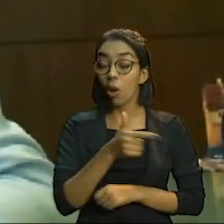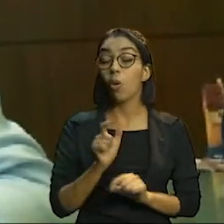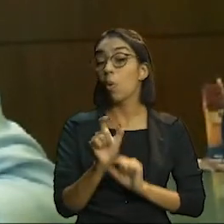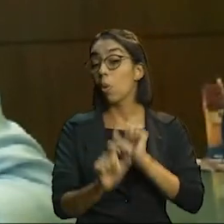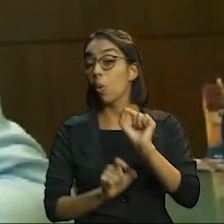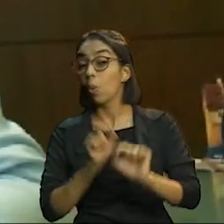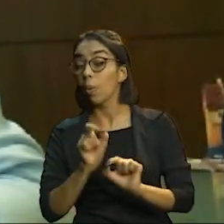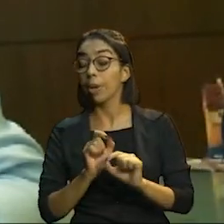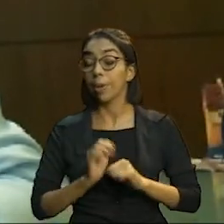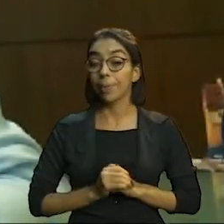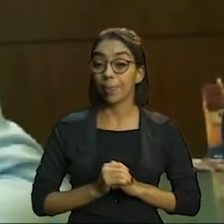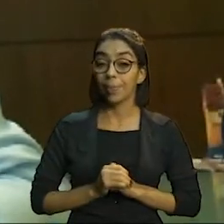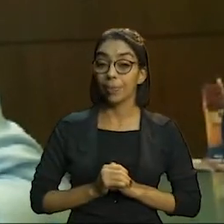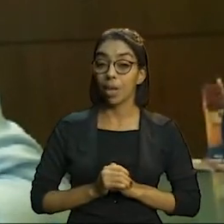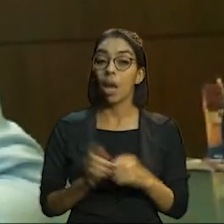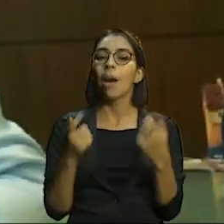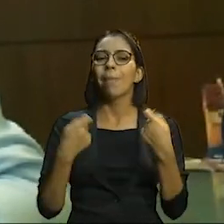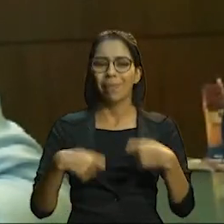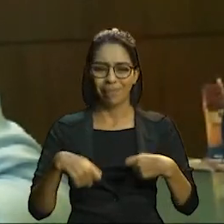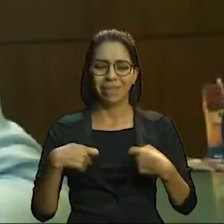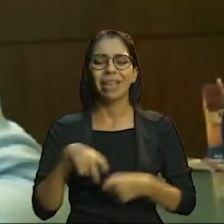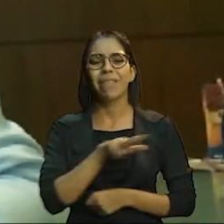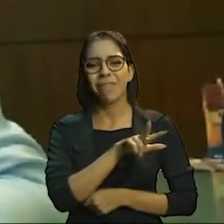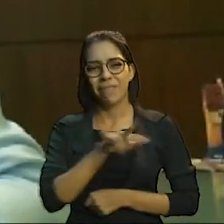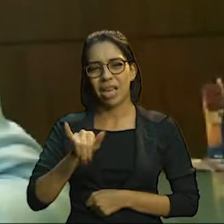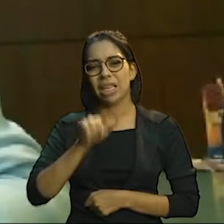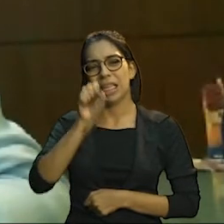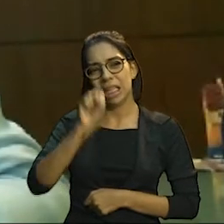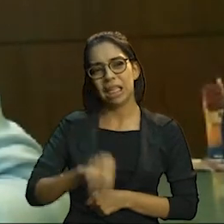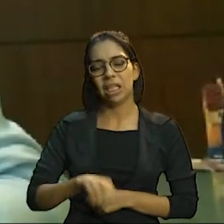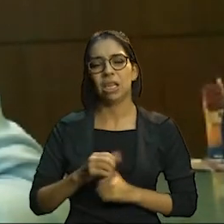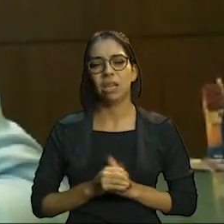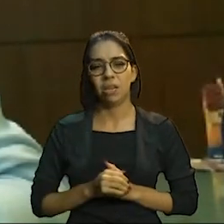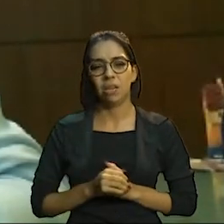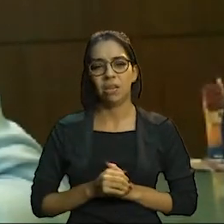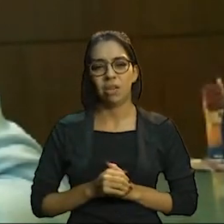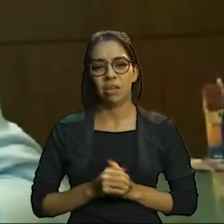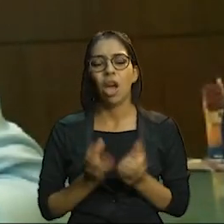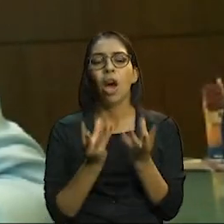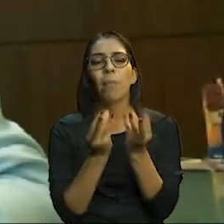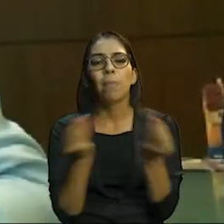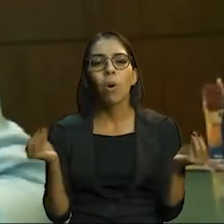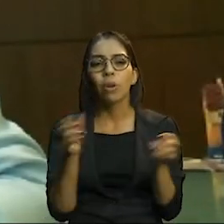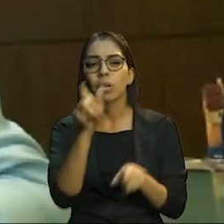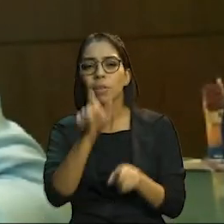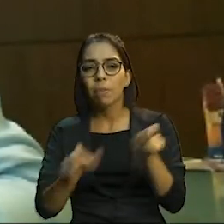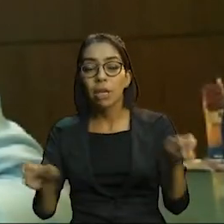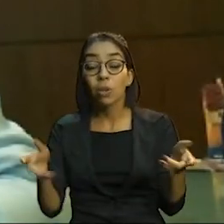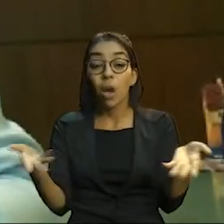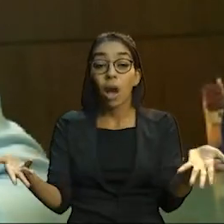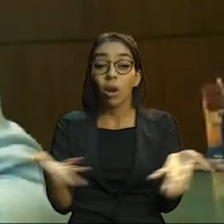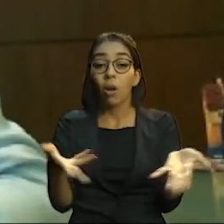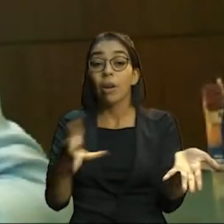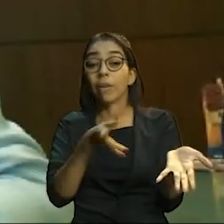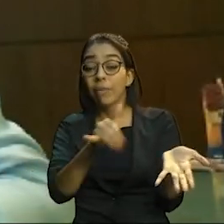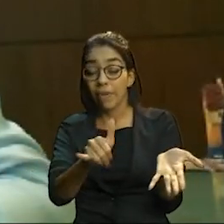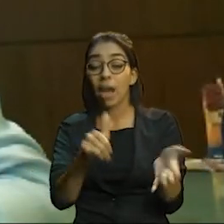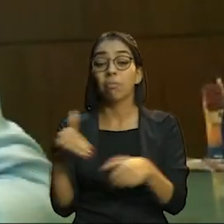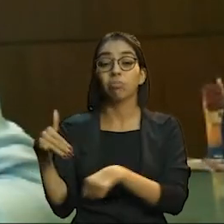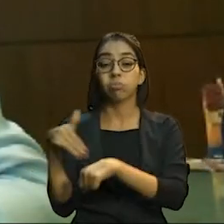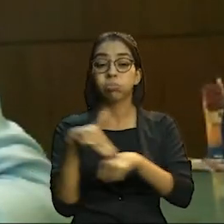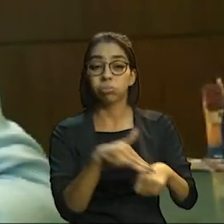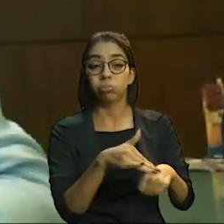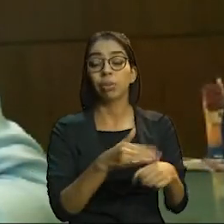Então sai muita gente dessa primeira leva. O que a gente